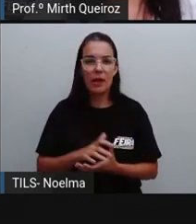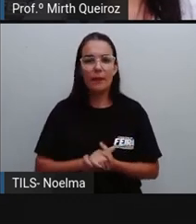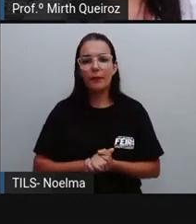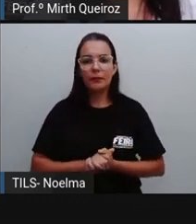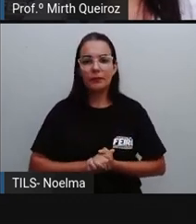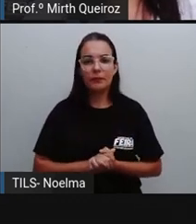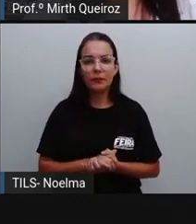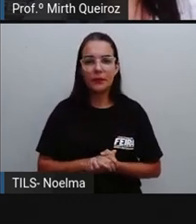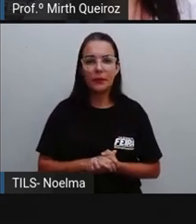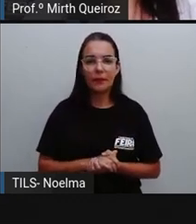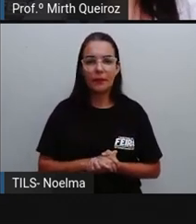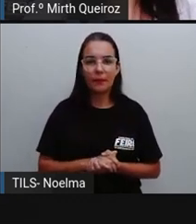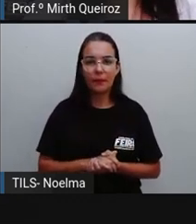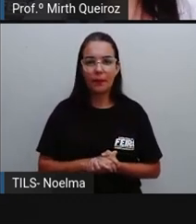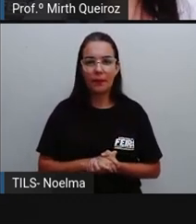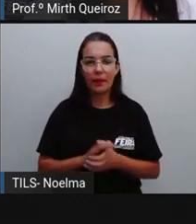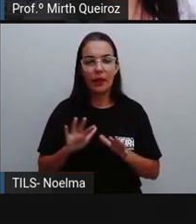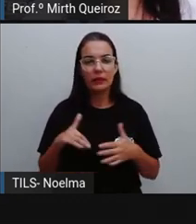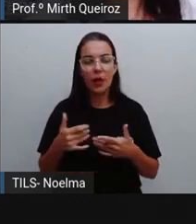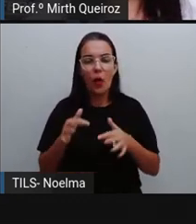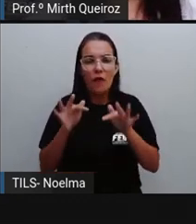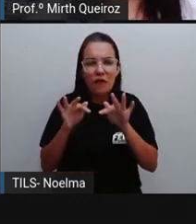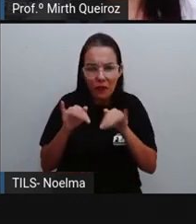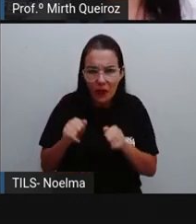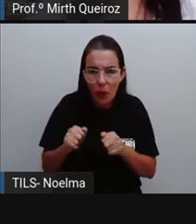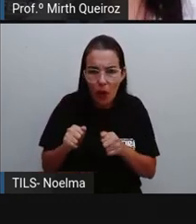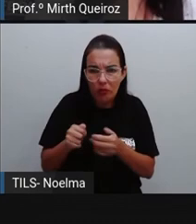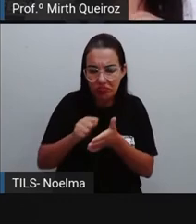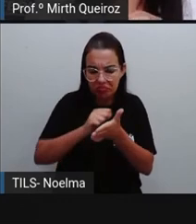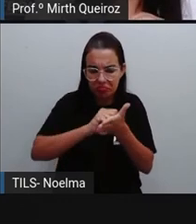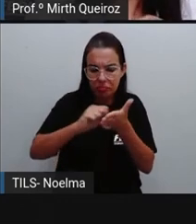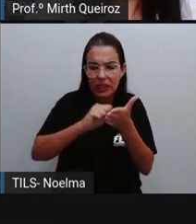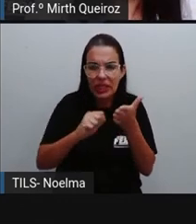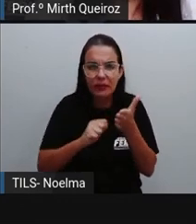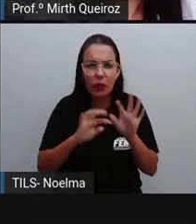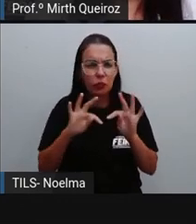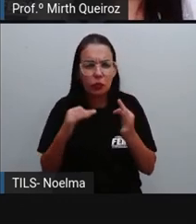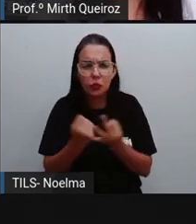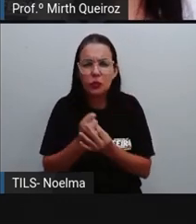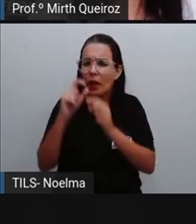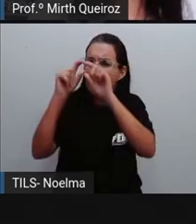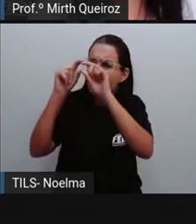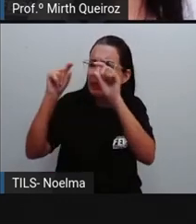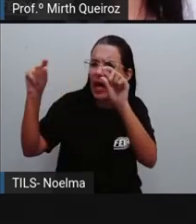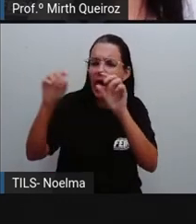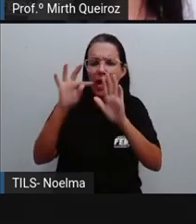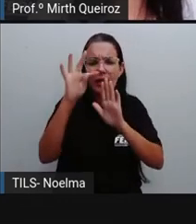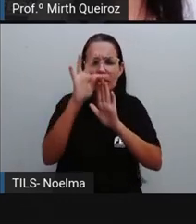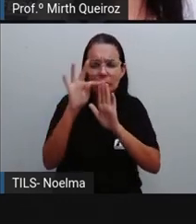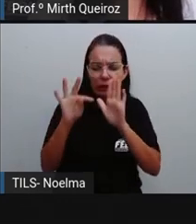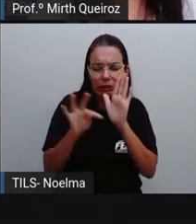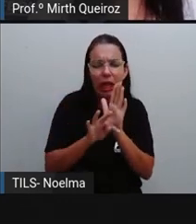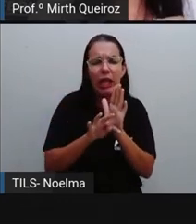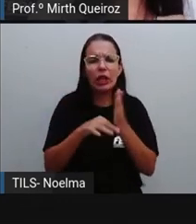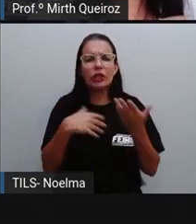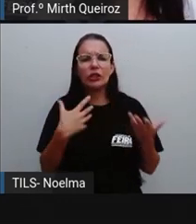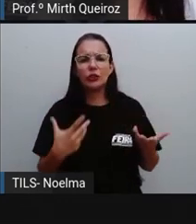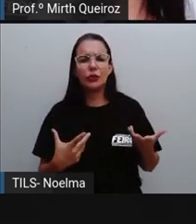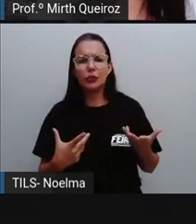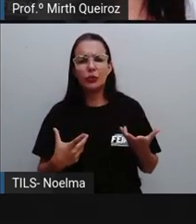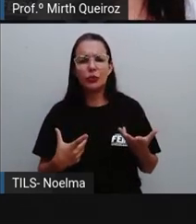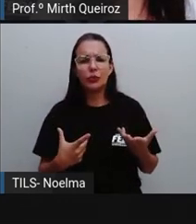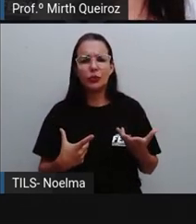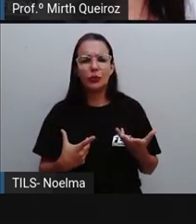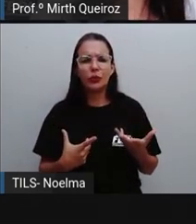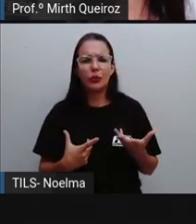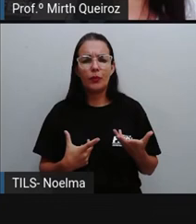e ao fim depois que a gente fizer tudo temos lá o cabeçalho direitinho local e data nós temos a